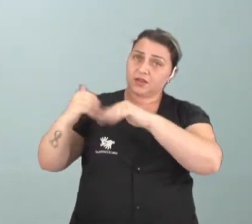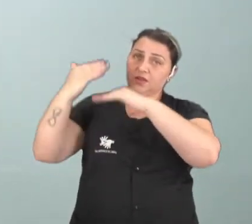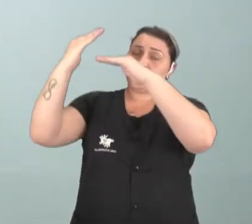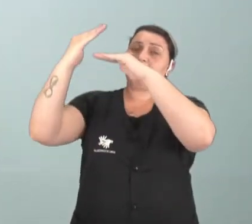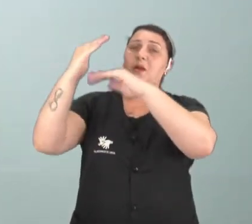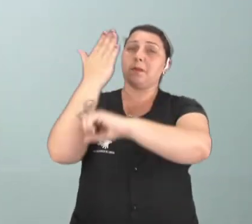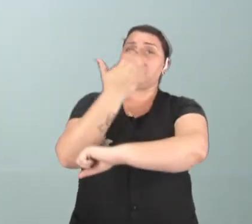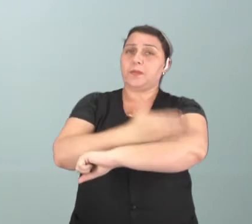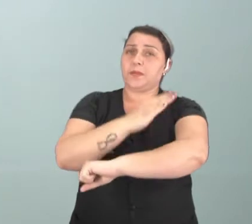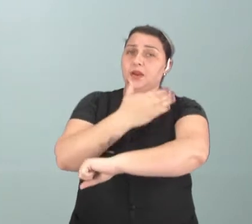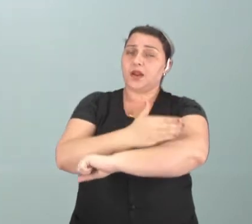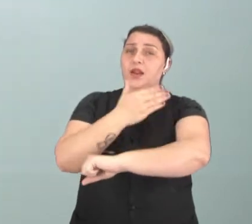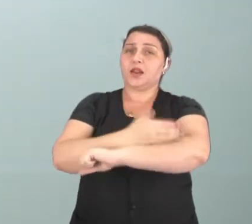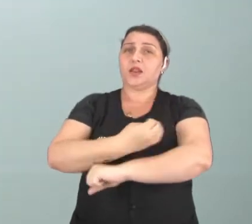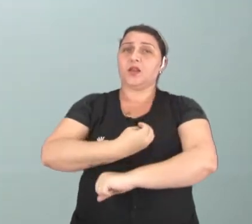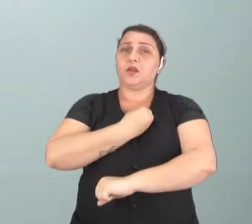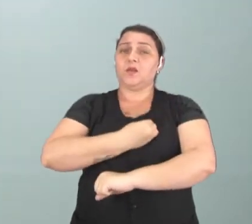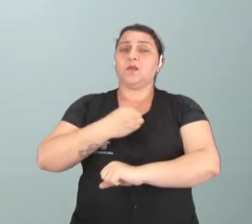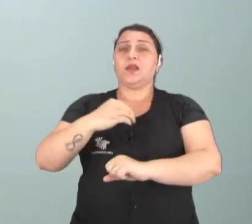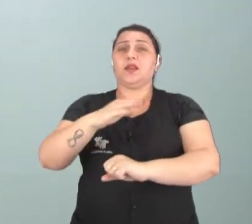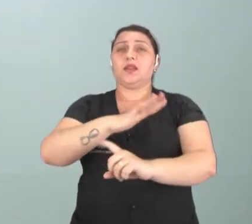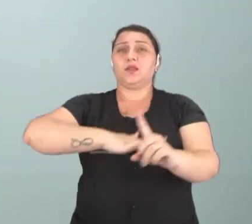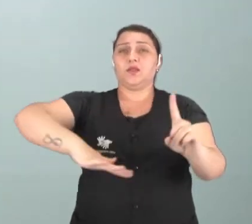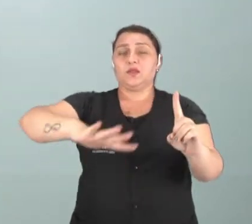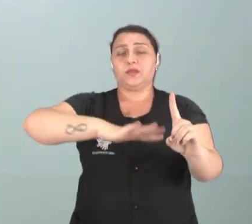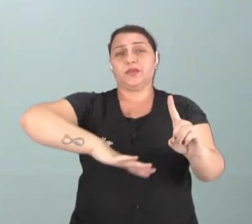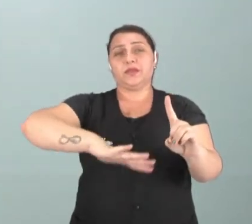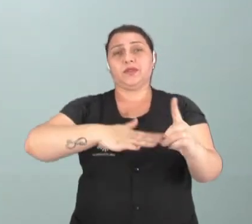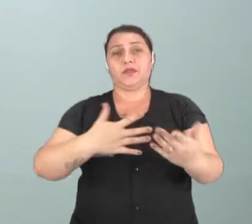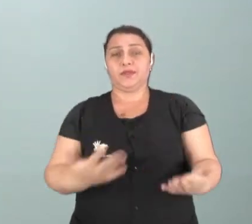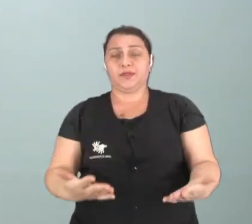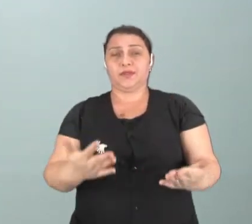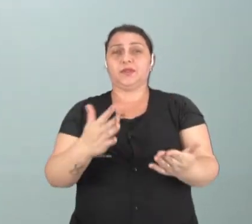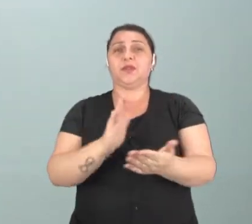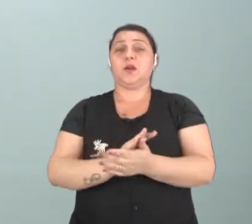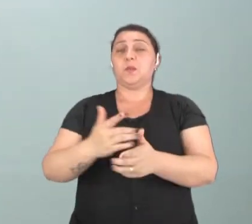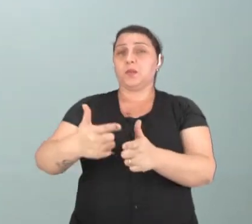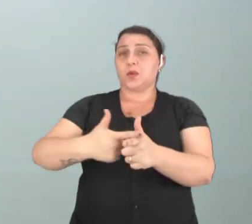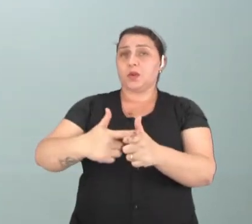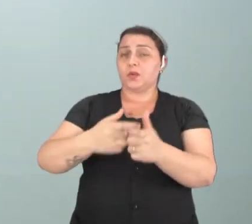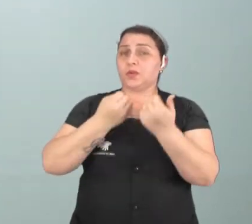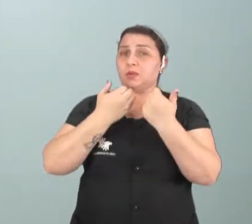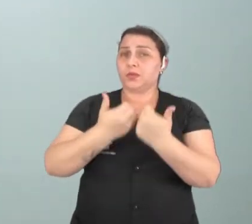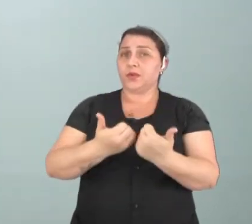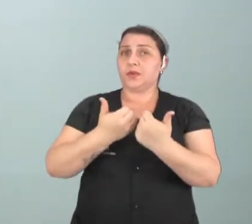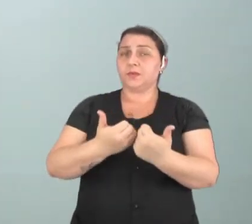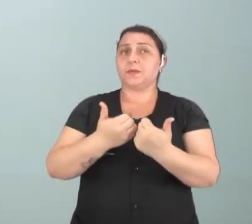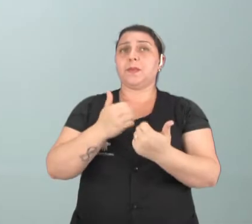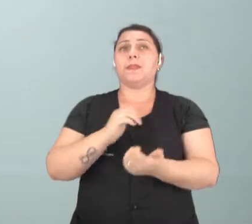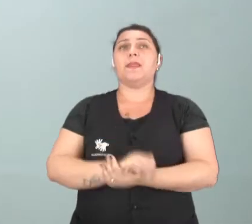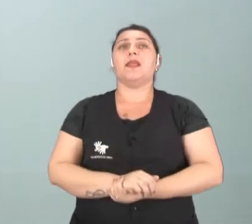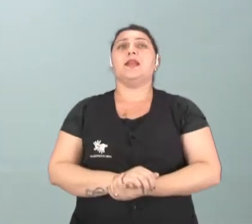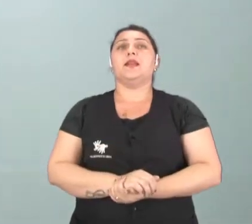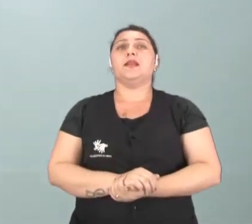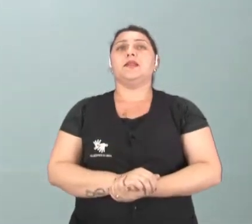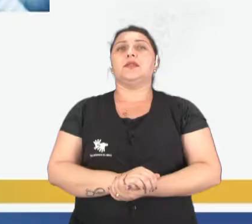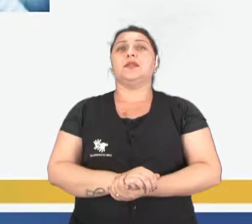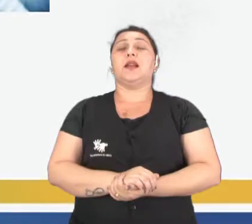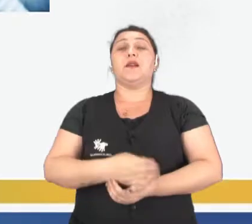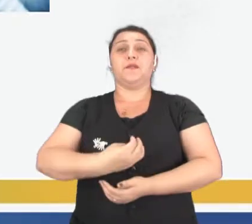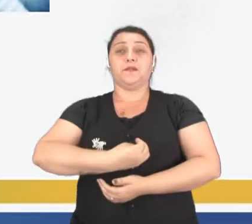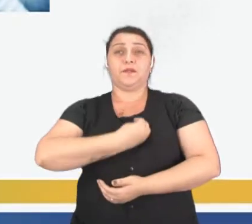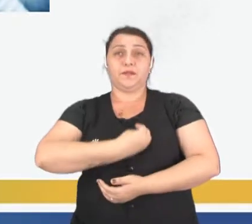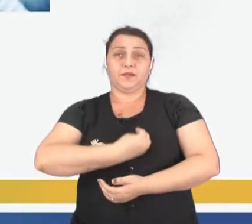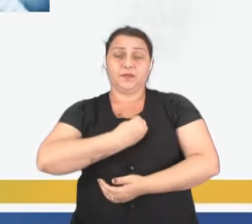práticas de convivência social. E aí está o grande problema. Tudo bem? Vamos lá. Sua